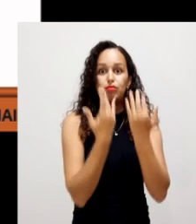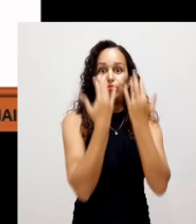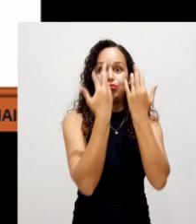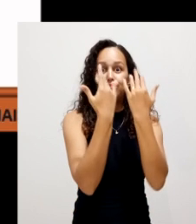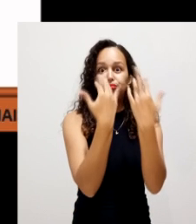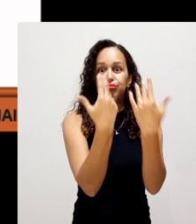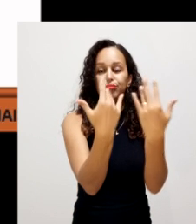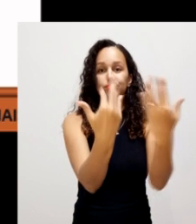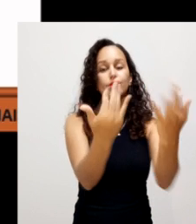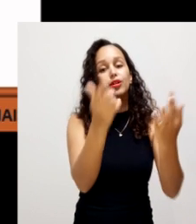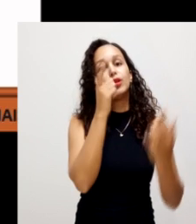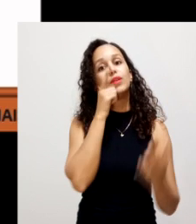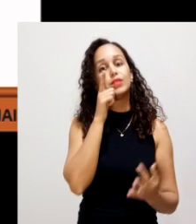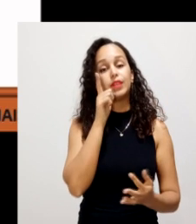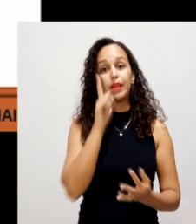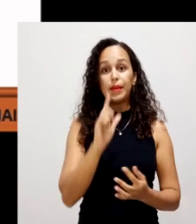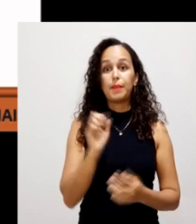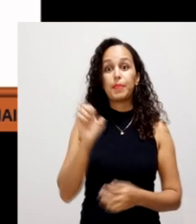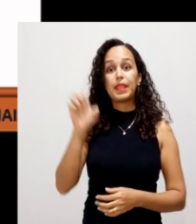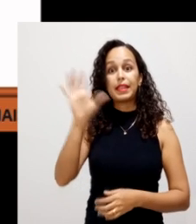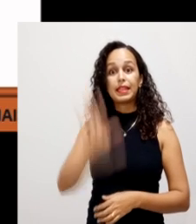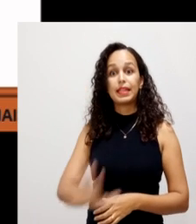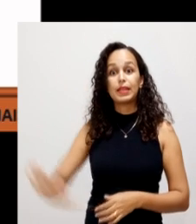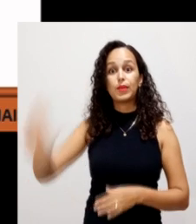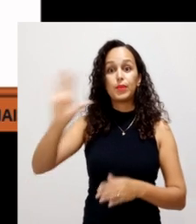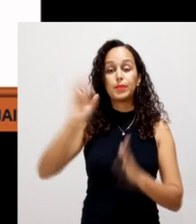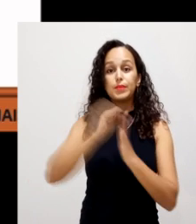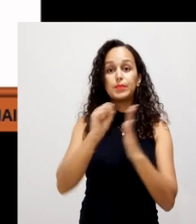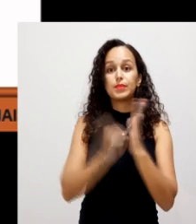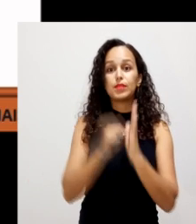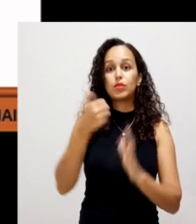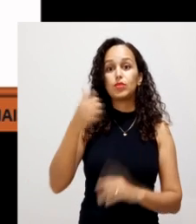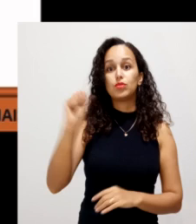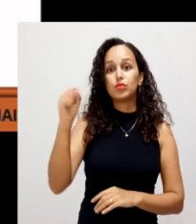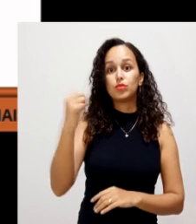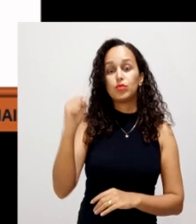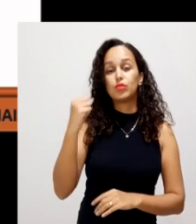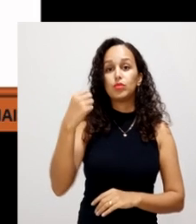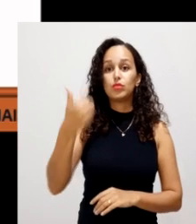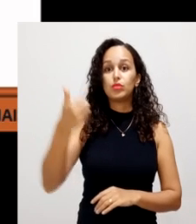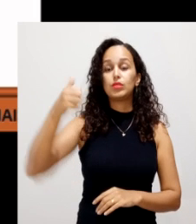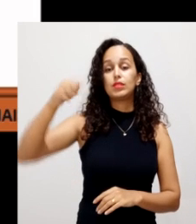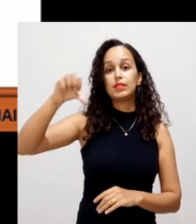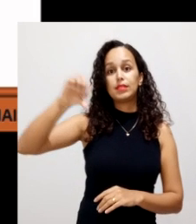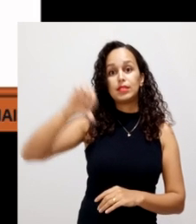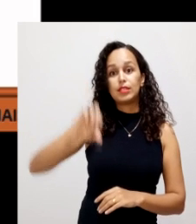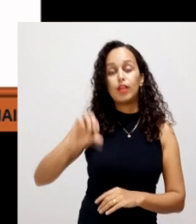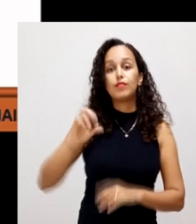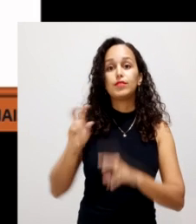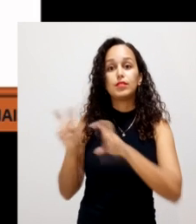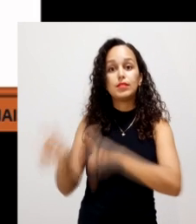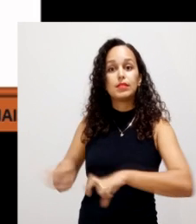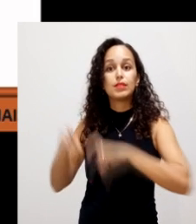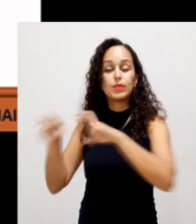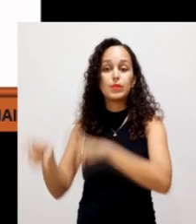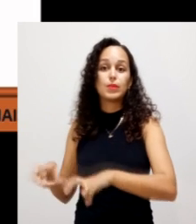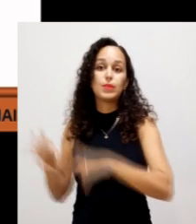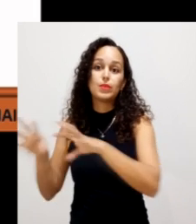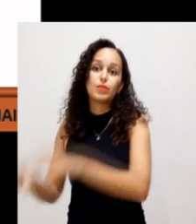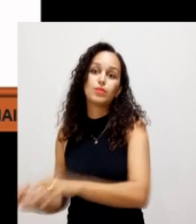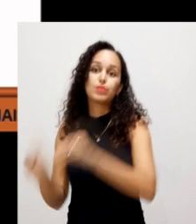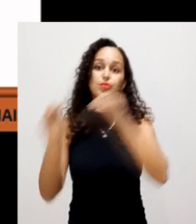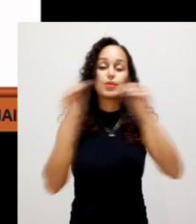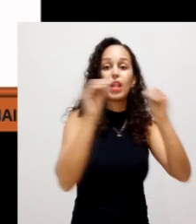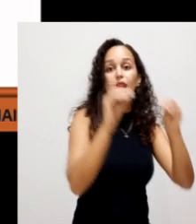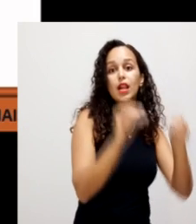vegetais. Na Europa, no século XVIII e XIX, os agricultores, eles levavam os produtos para as cidades e,